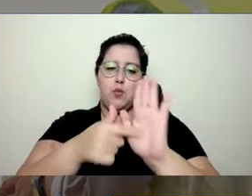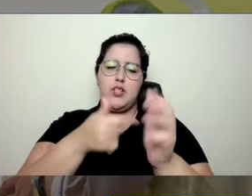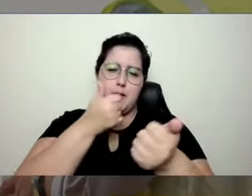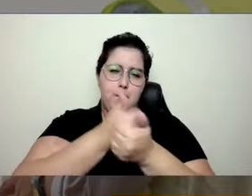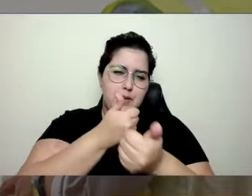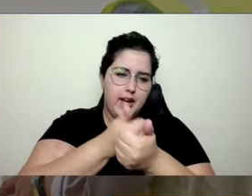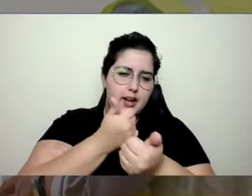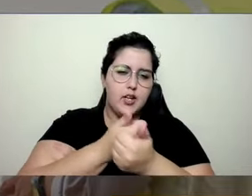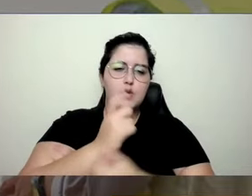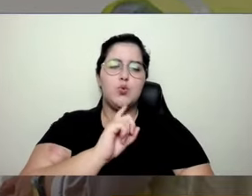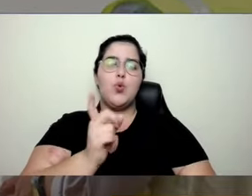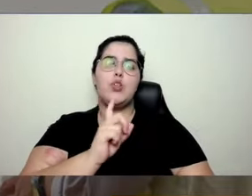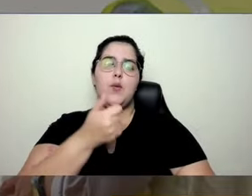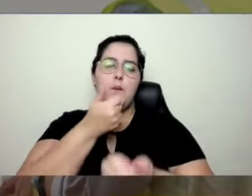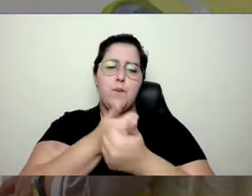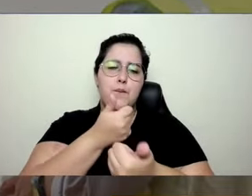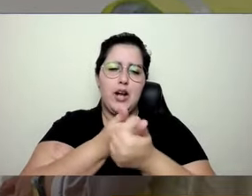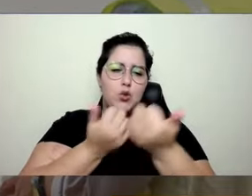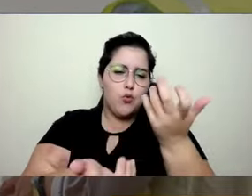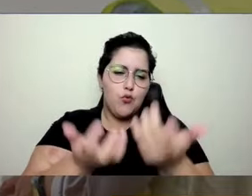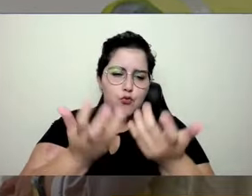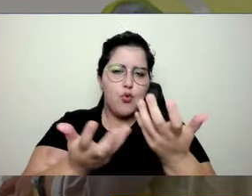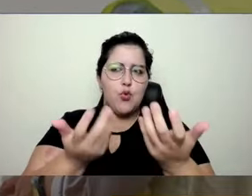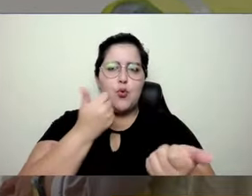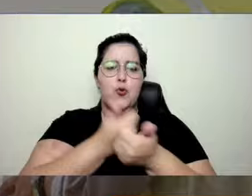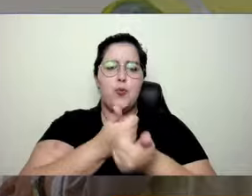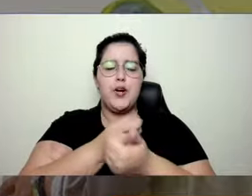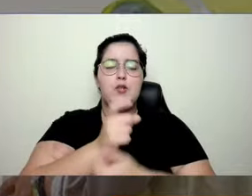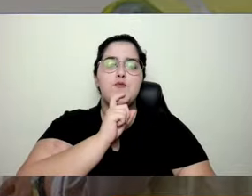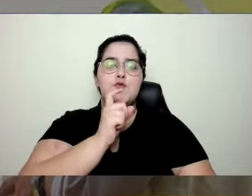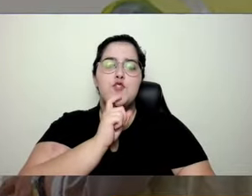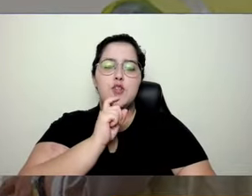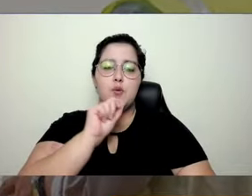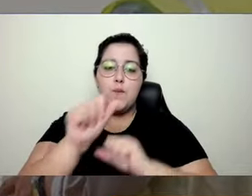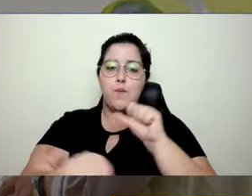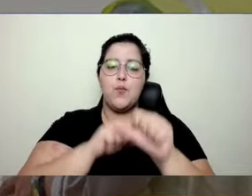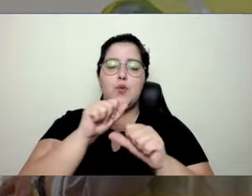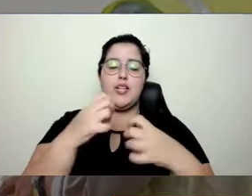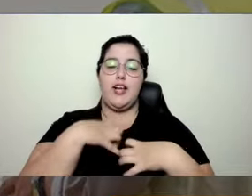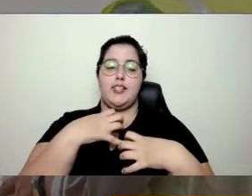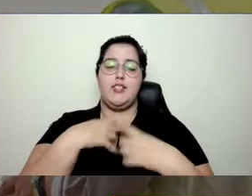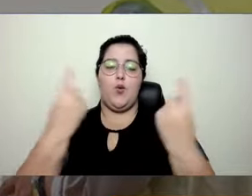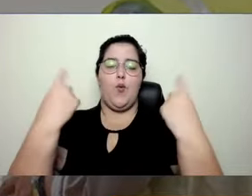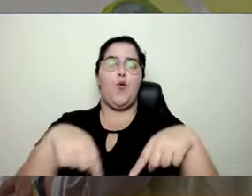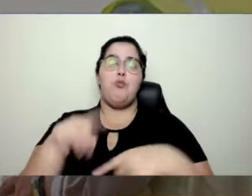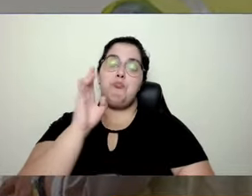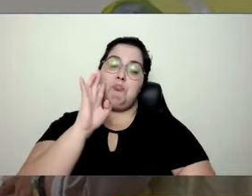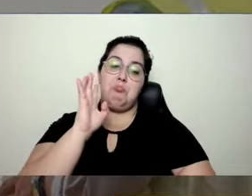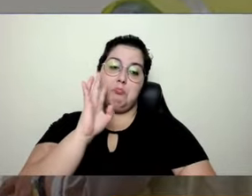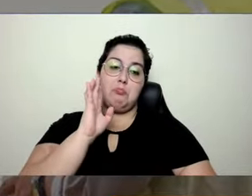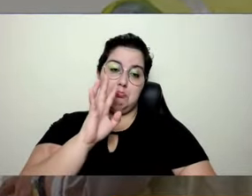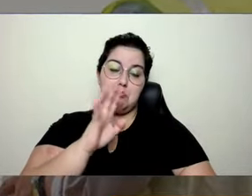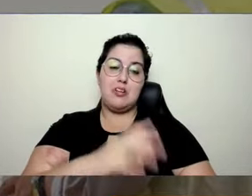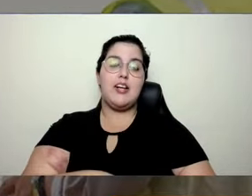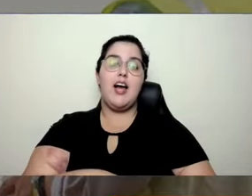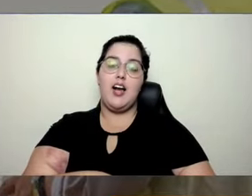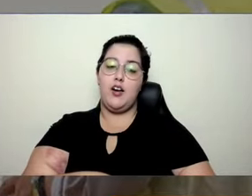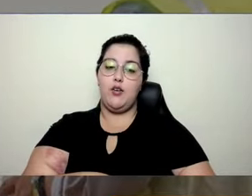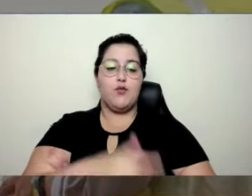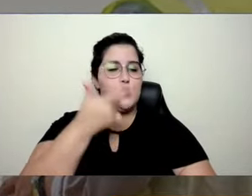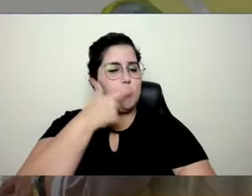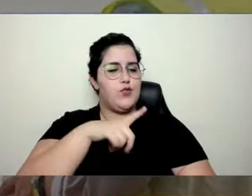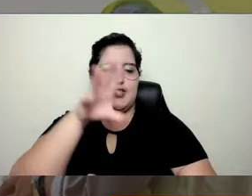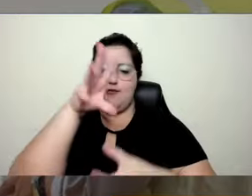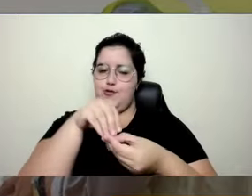do fogo, do gelo, ele muda as sensações do corpo, então, assim, nem dá para resumir